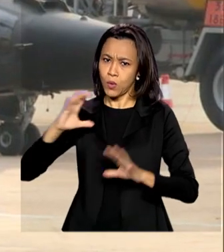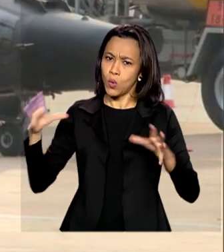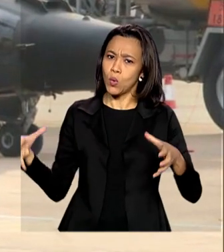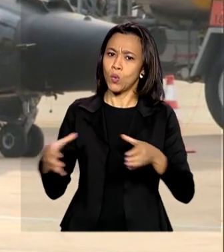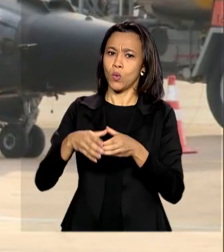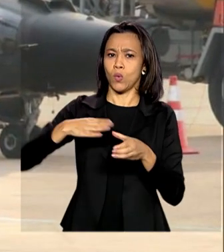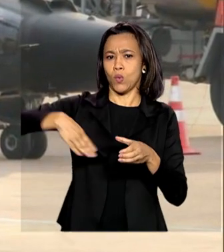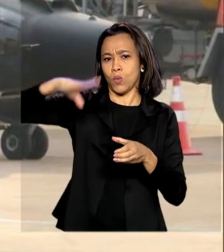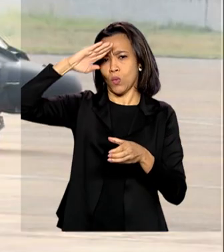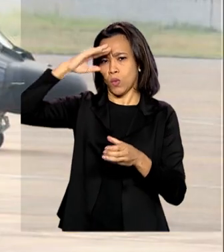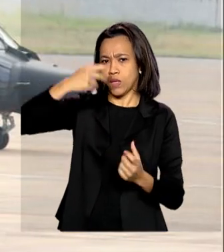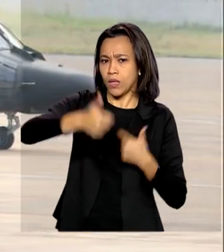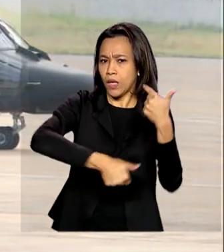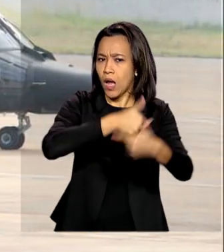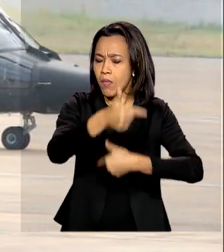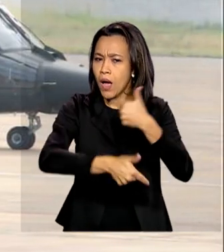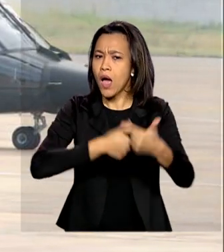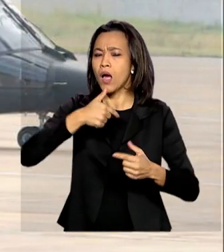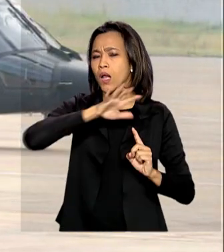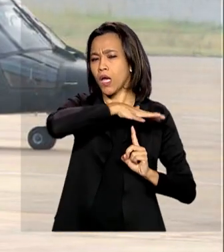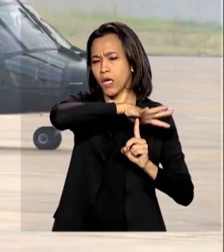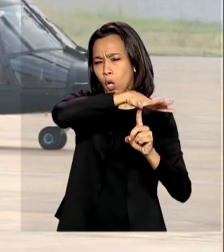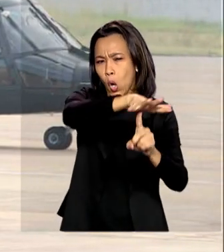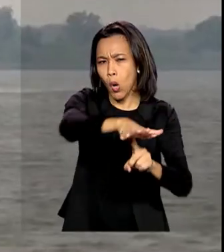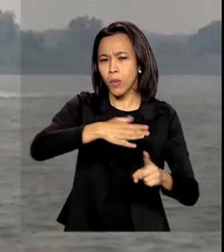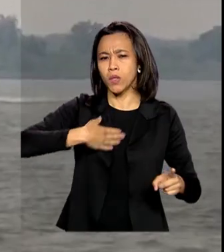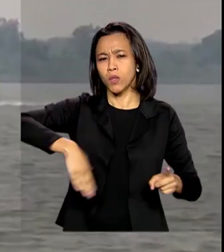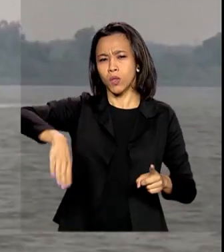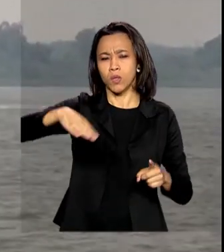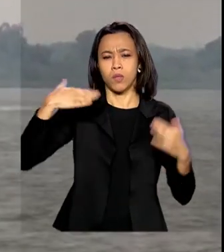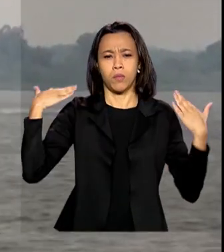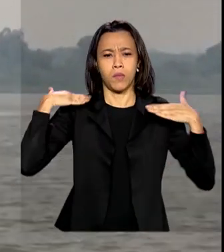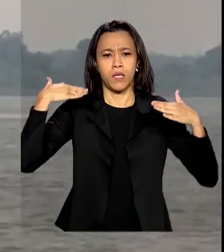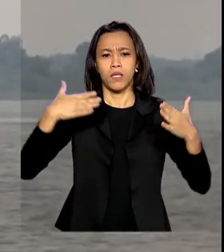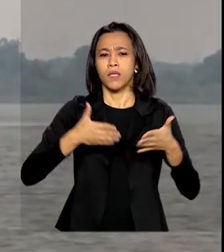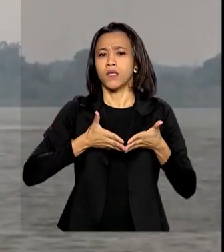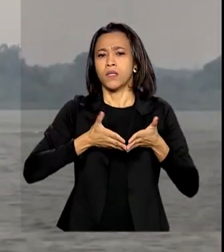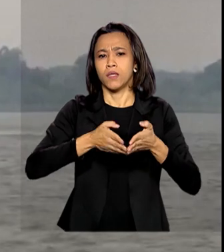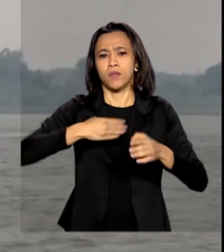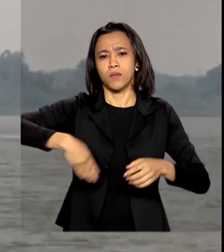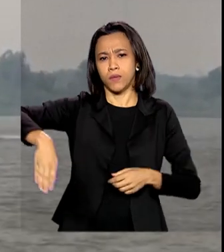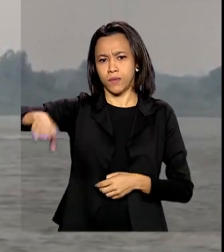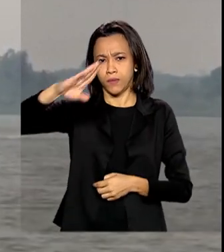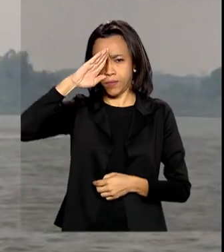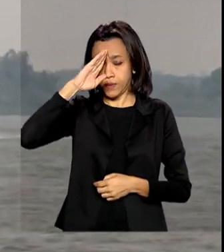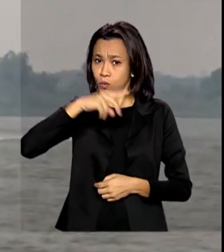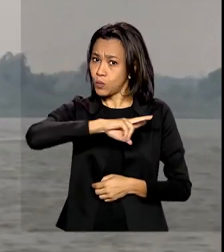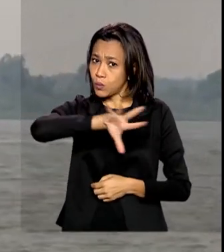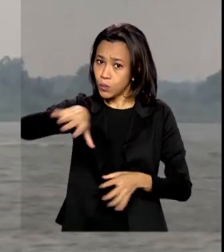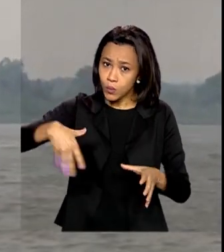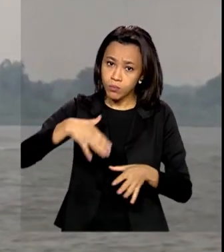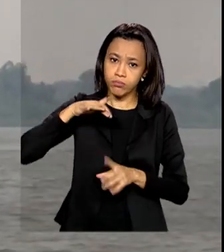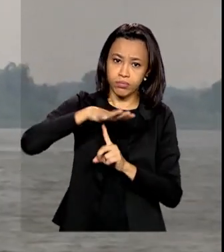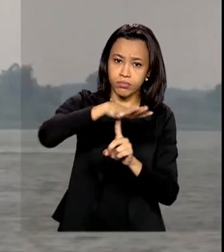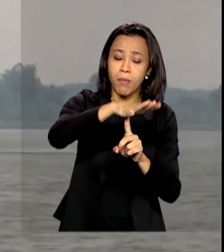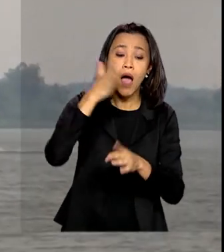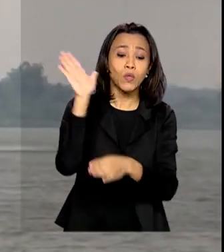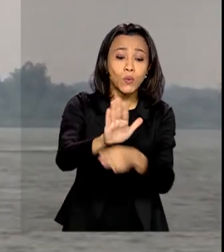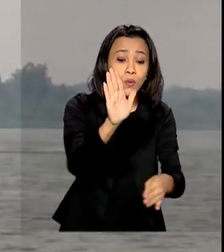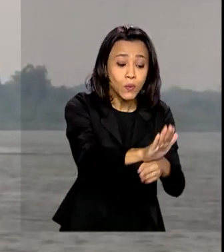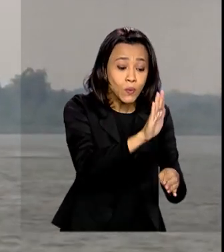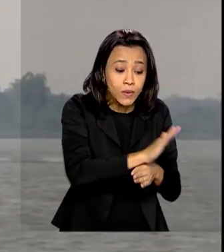na região. Helicópteros da Marinha, do Exército e da Aeronáutica também ajudam a controlar os focos de incêndio.